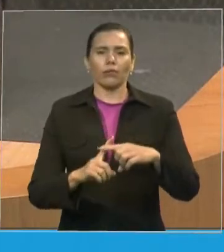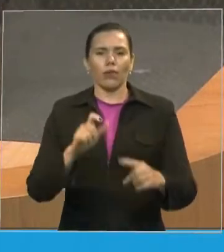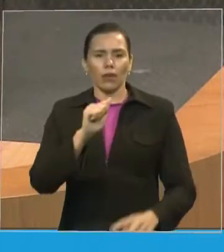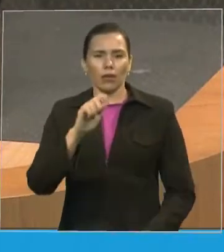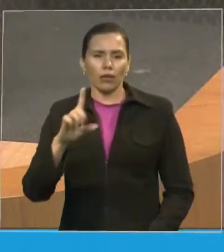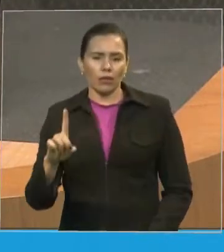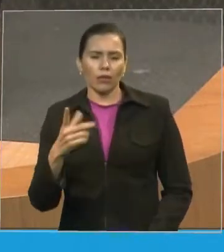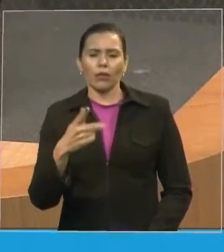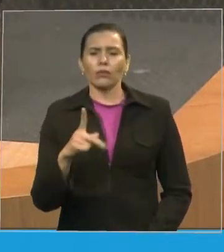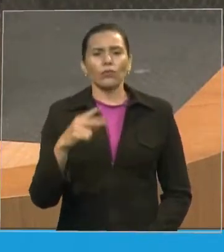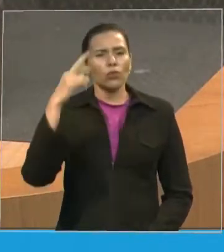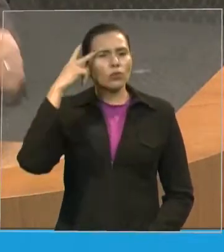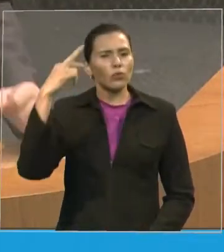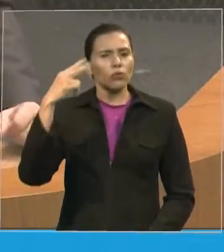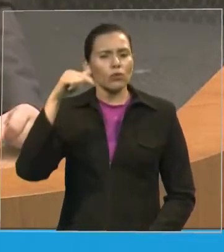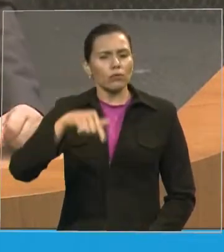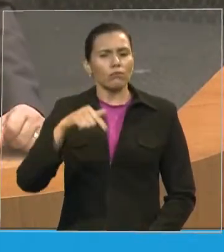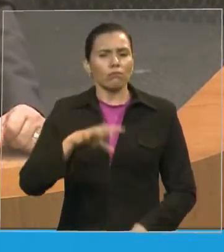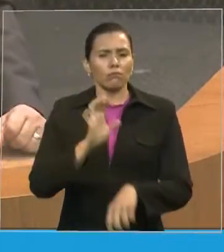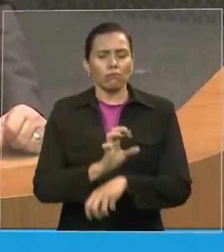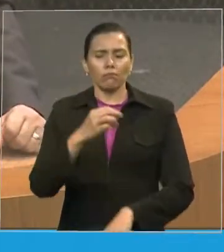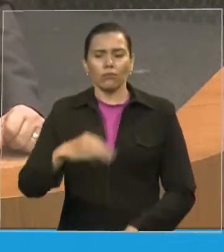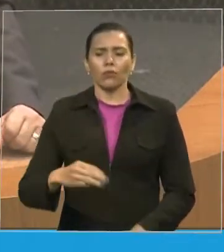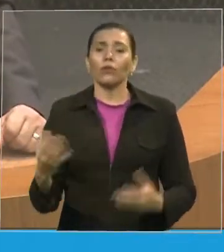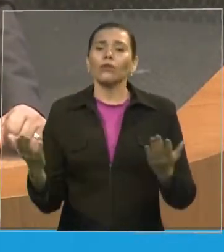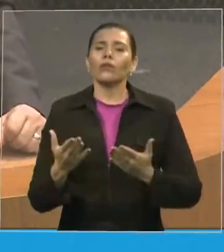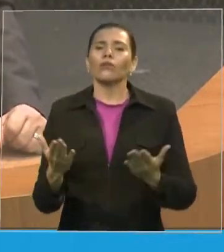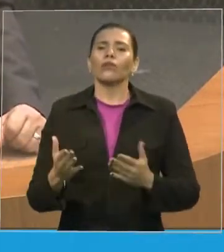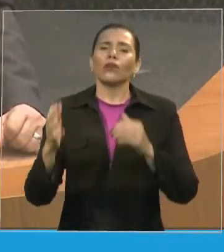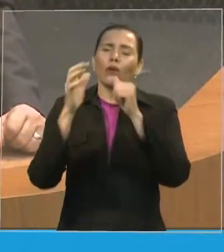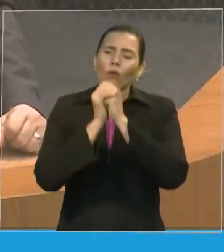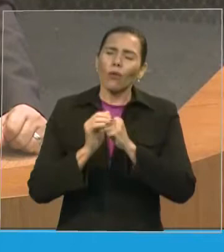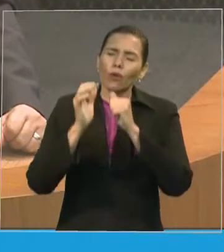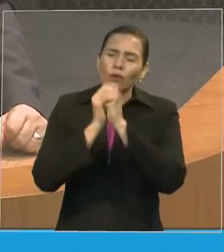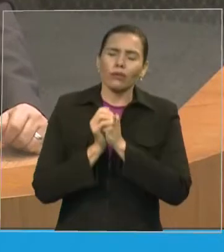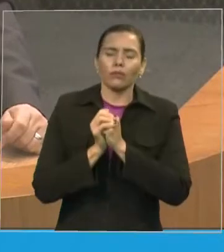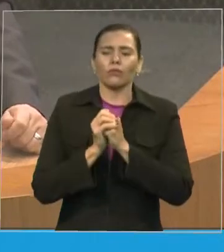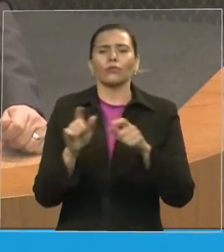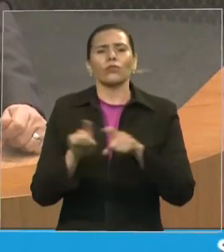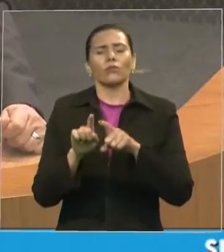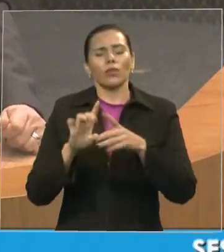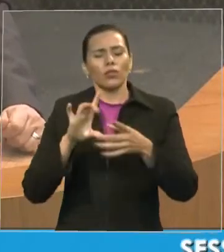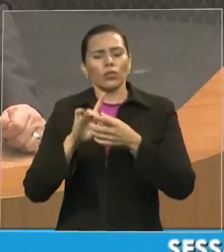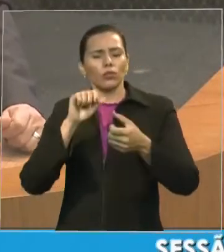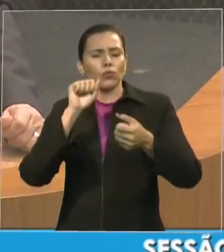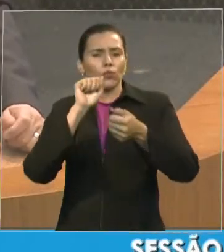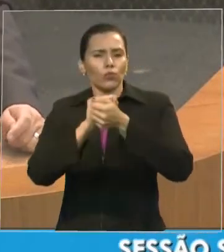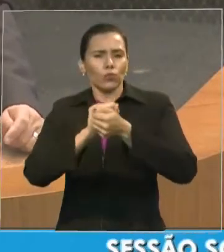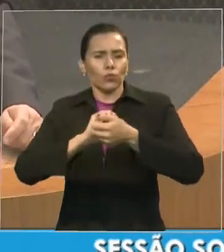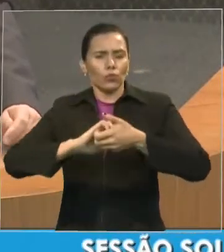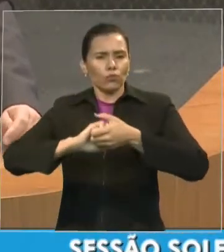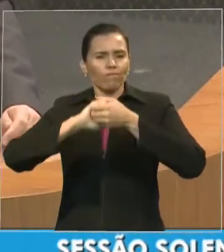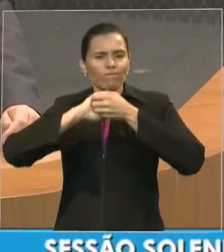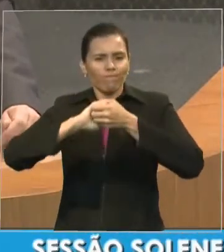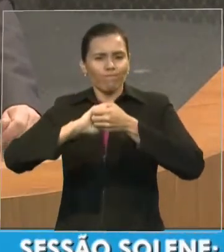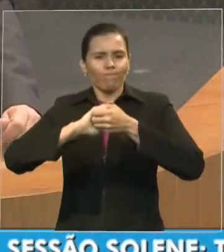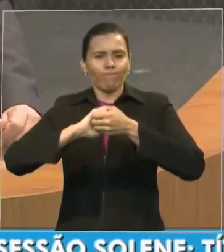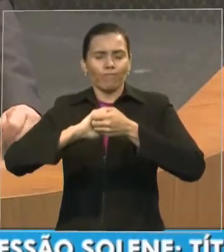nós participamos. E agora, oremos, somemos as mãos, o Brasil está tão carente.